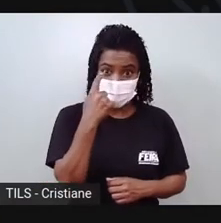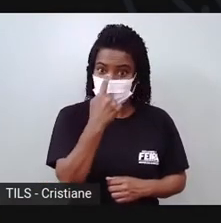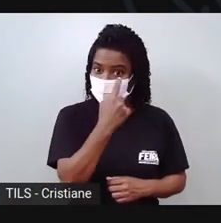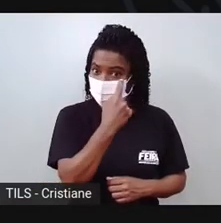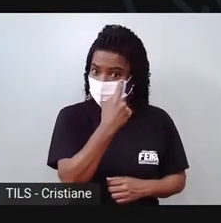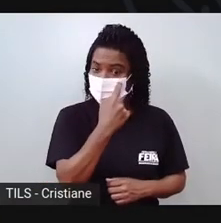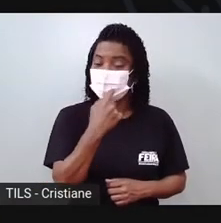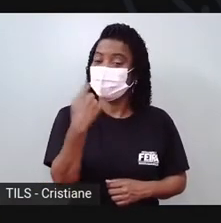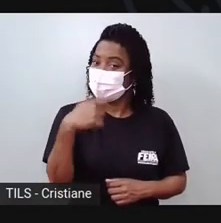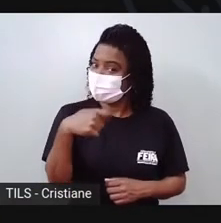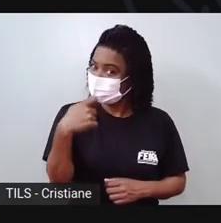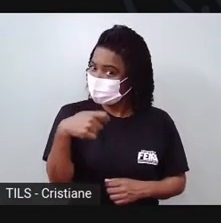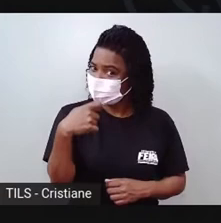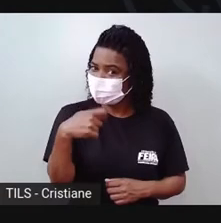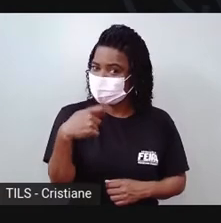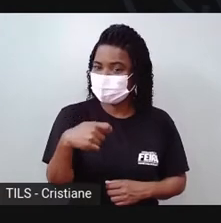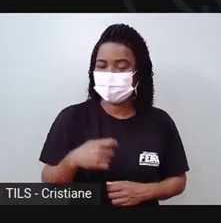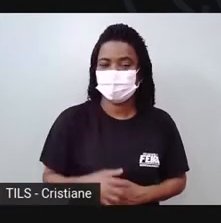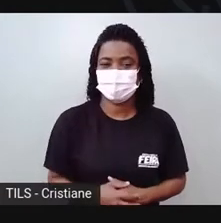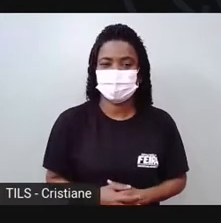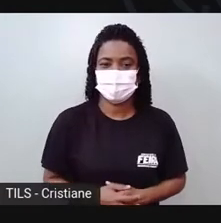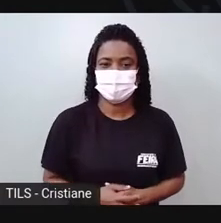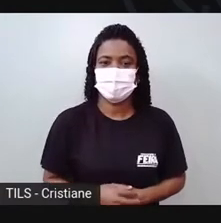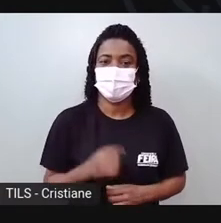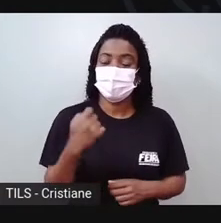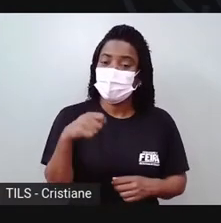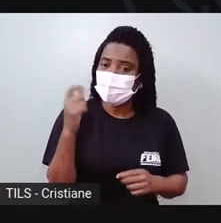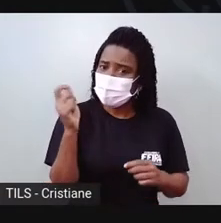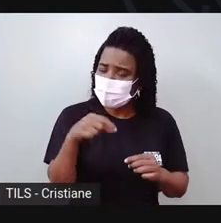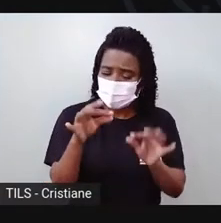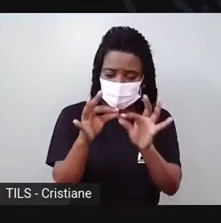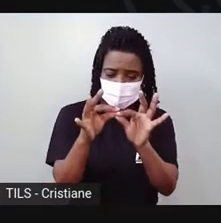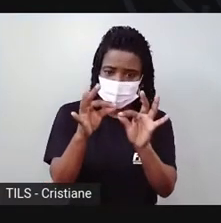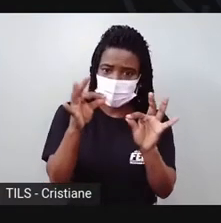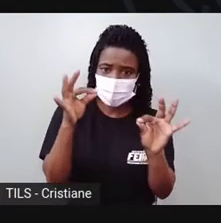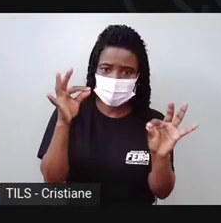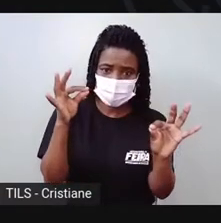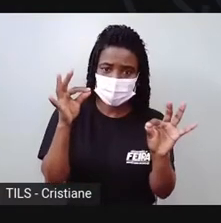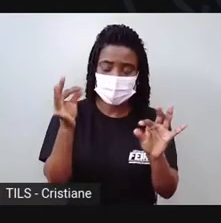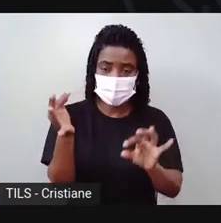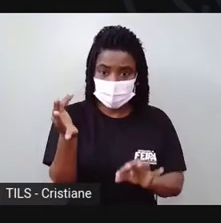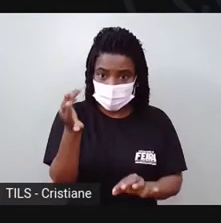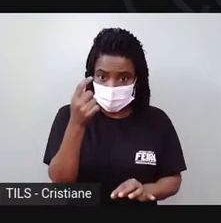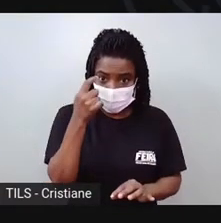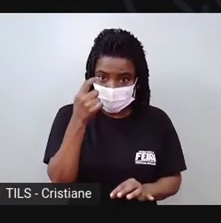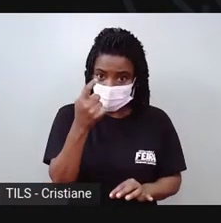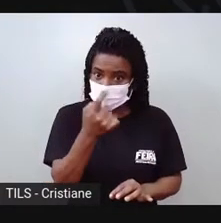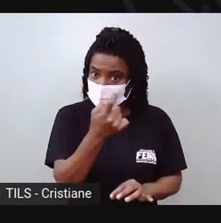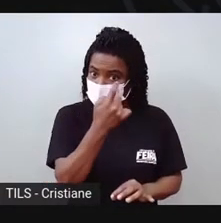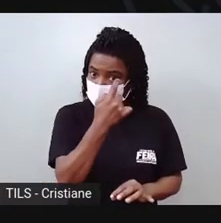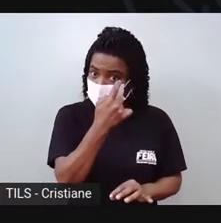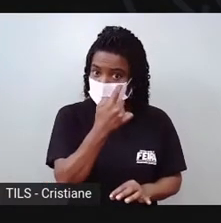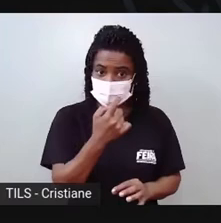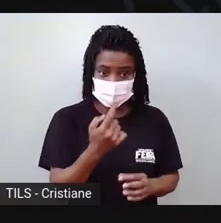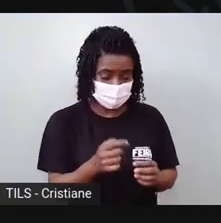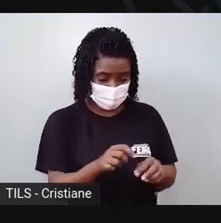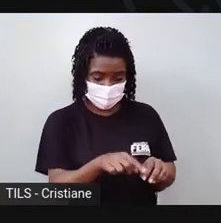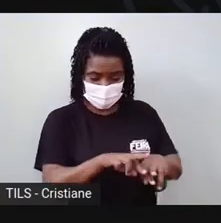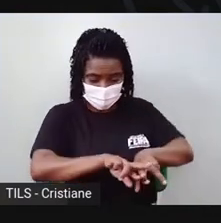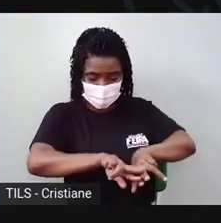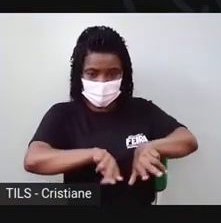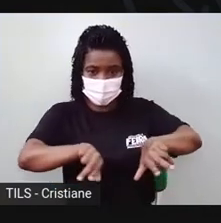A gente sempre vai usar assim, né? Palitinho. A Pro nem mostrou o